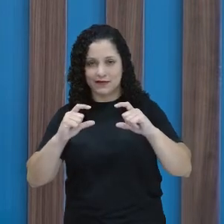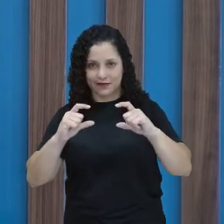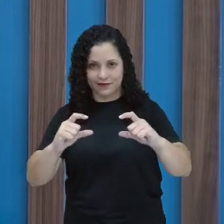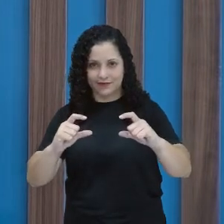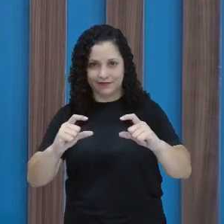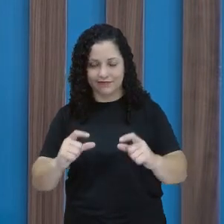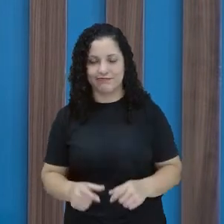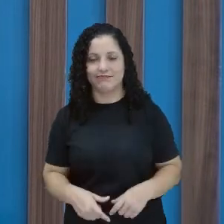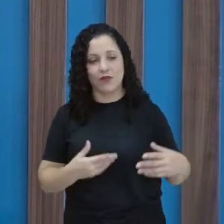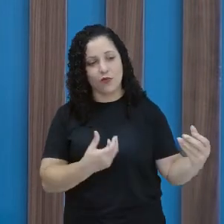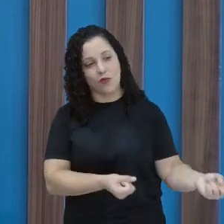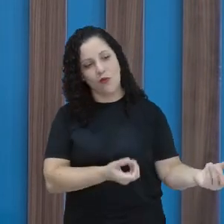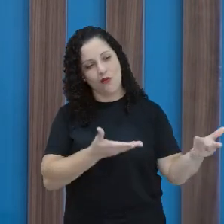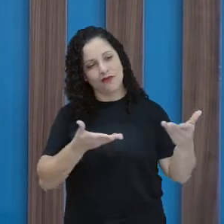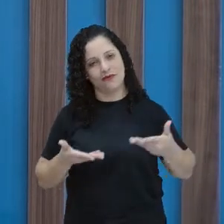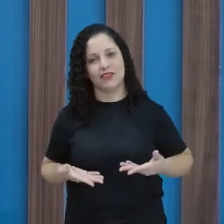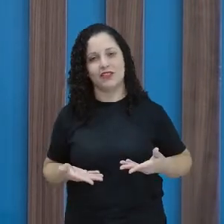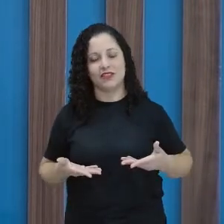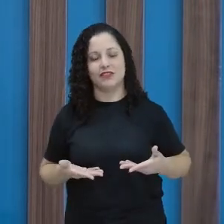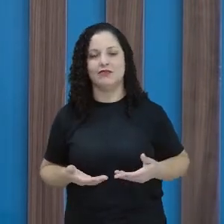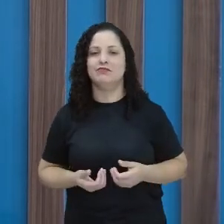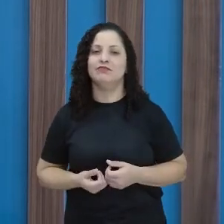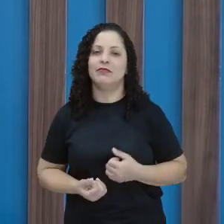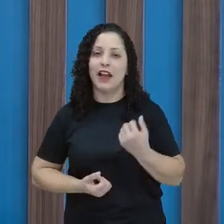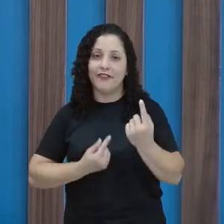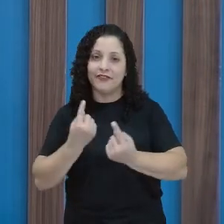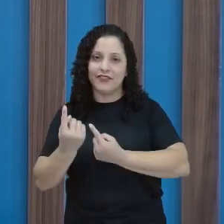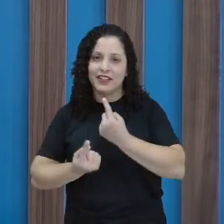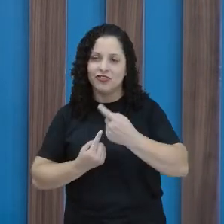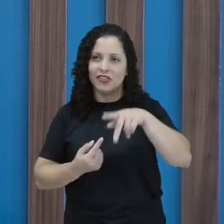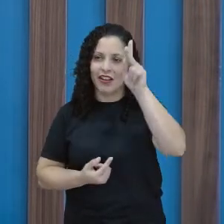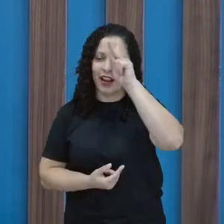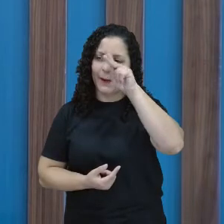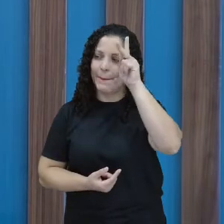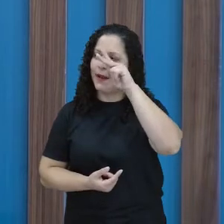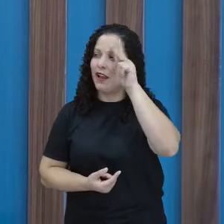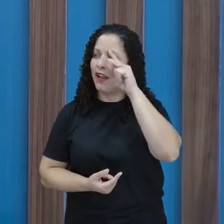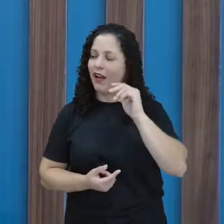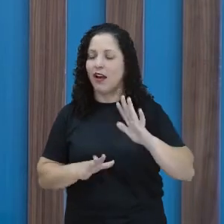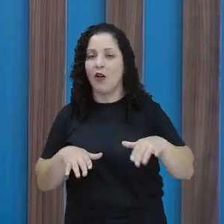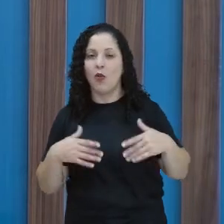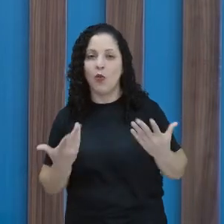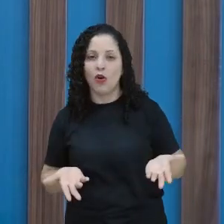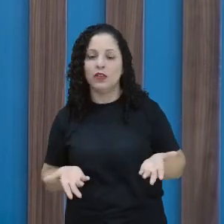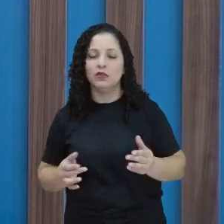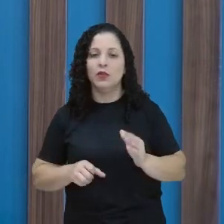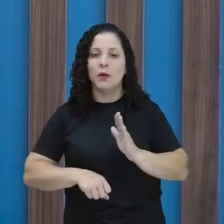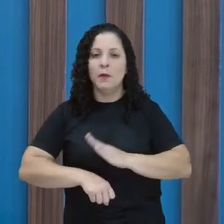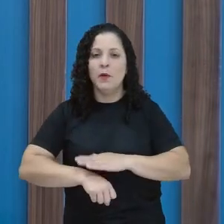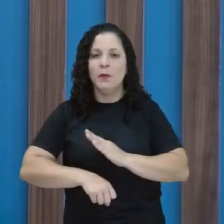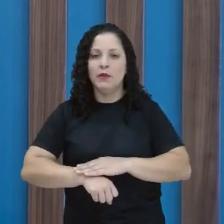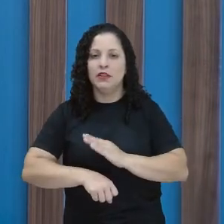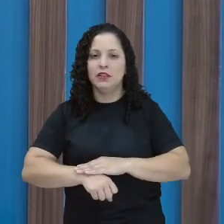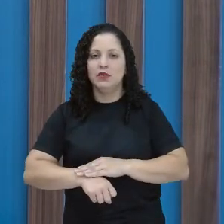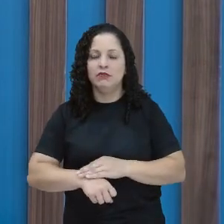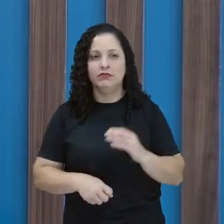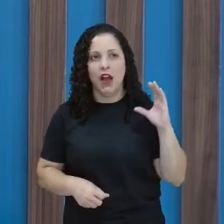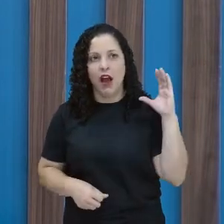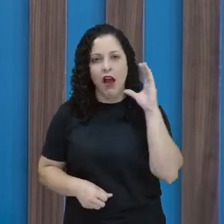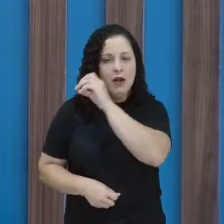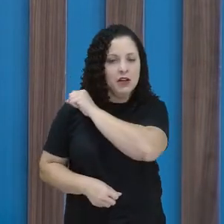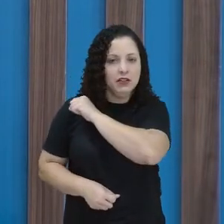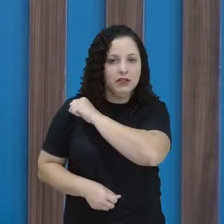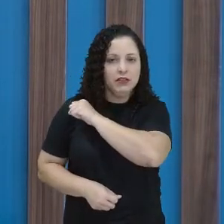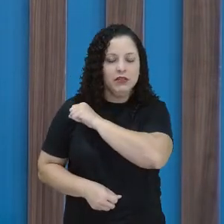a questão do convite. Às vezes, a gente só lembra de um bilhete no momento que a gente está com pressa,